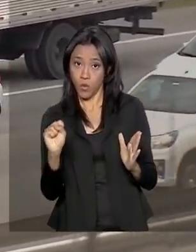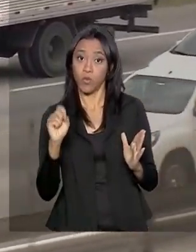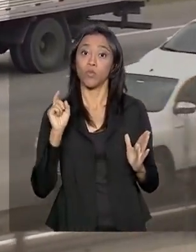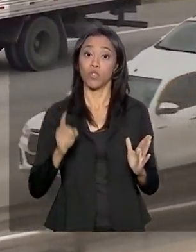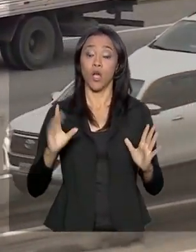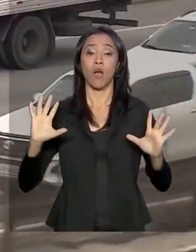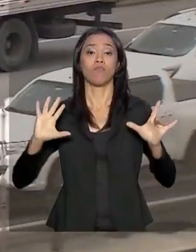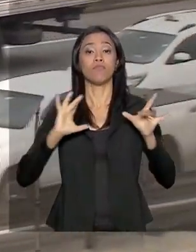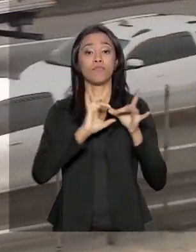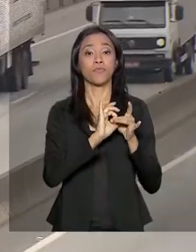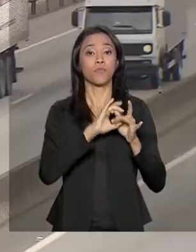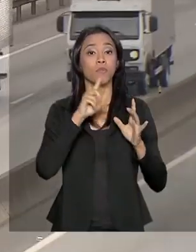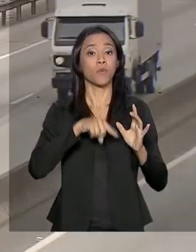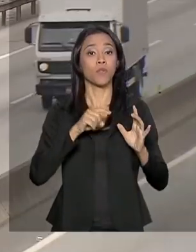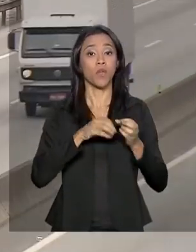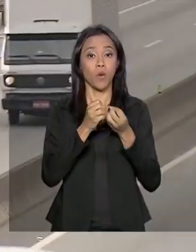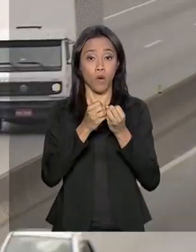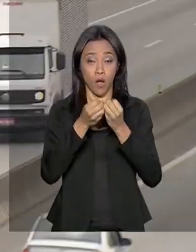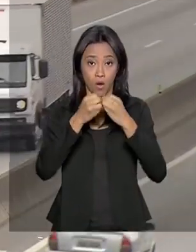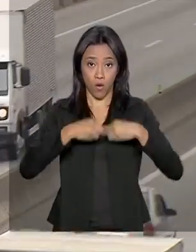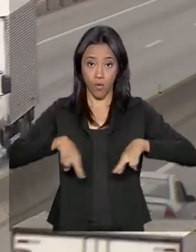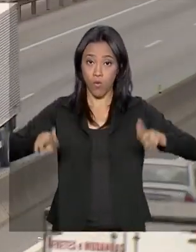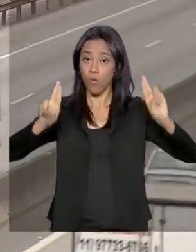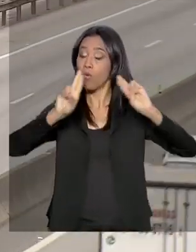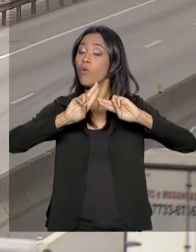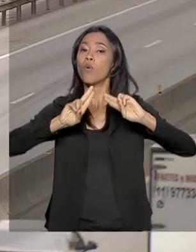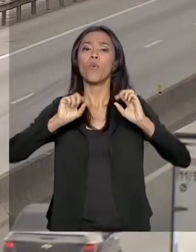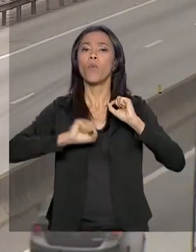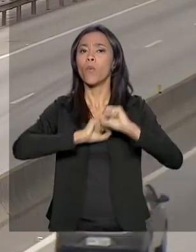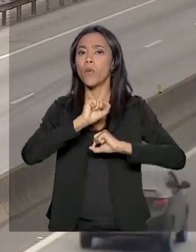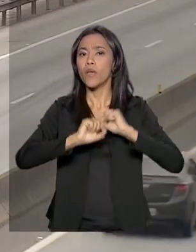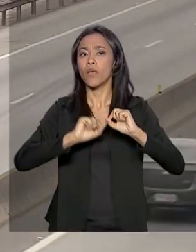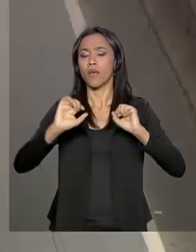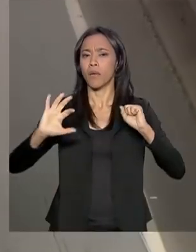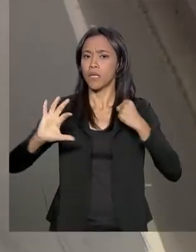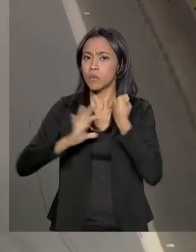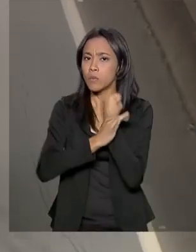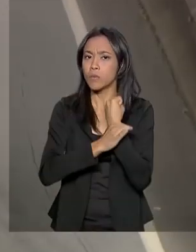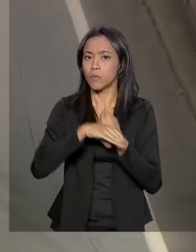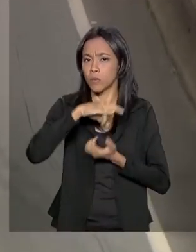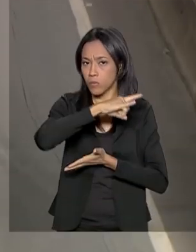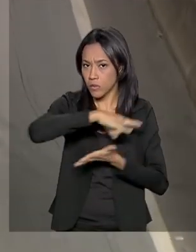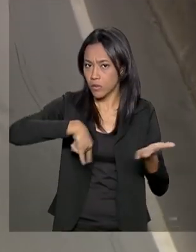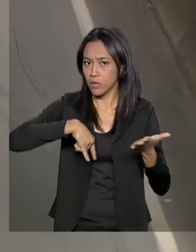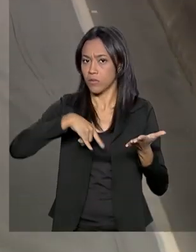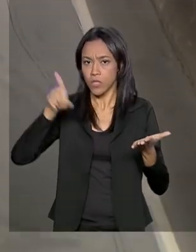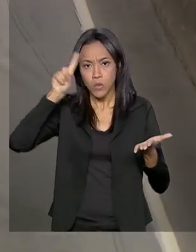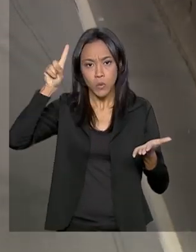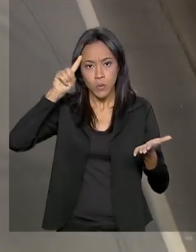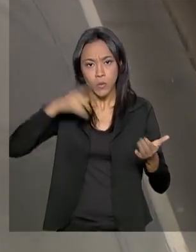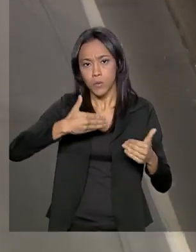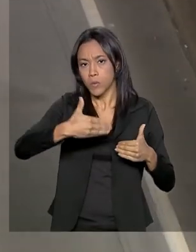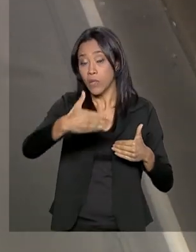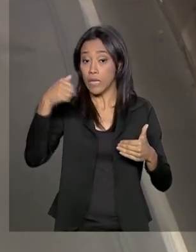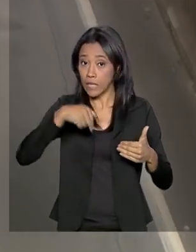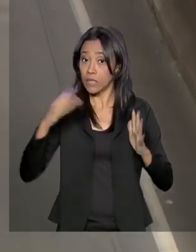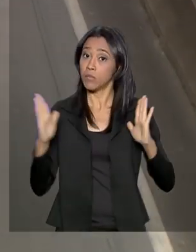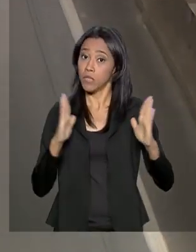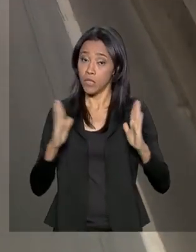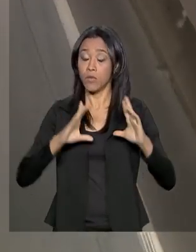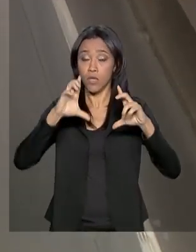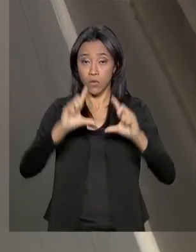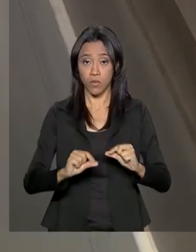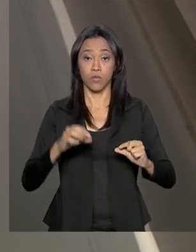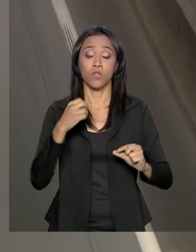Organização das Nações Unidas, ao programa Década de Ações para a Segurança Viária. Neste período, também houve uma redução de 39